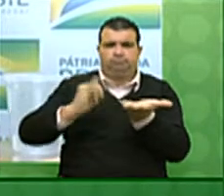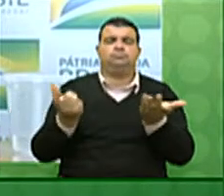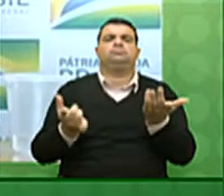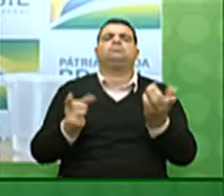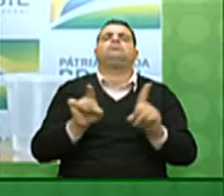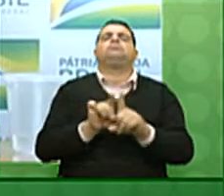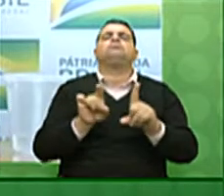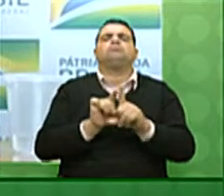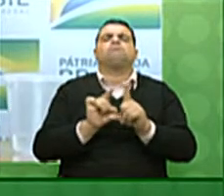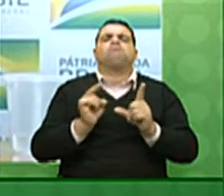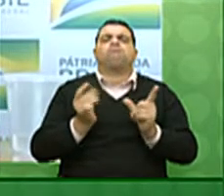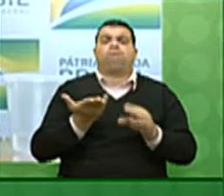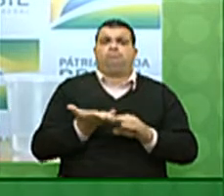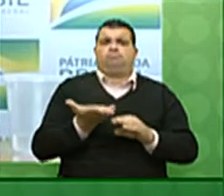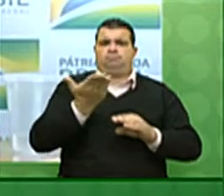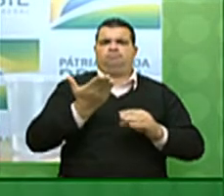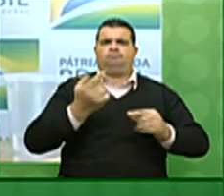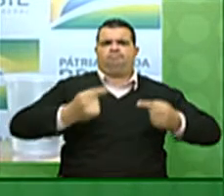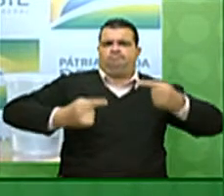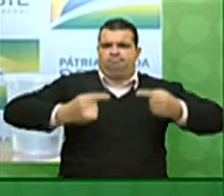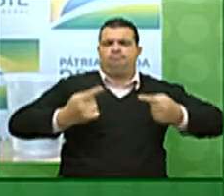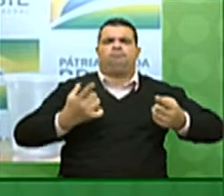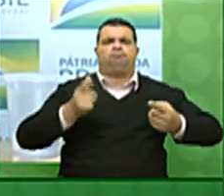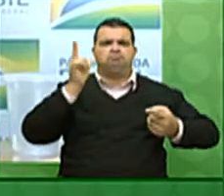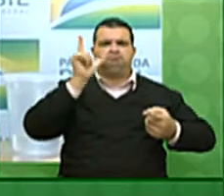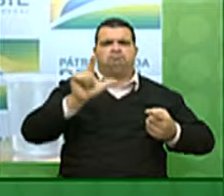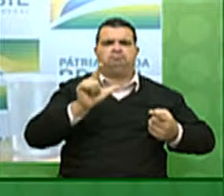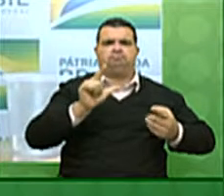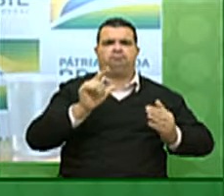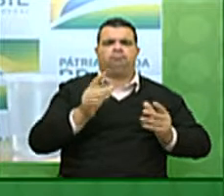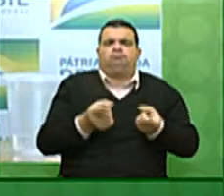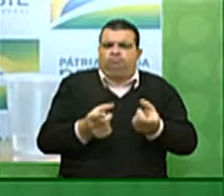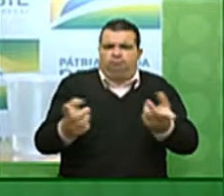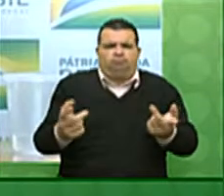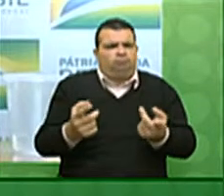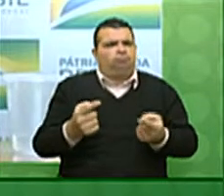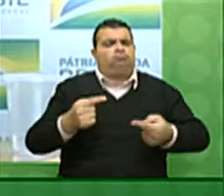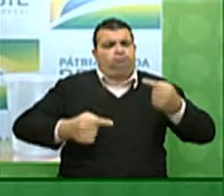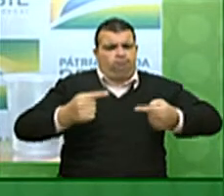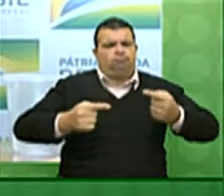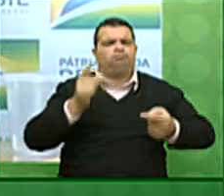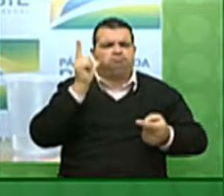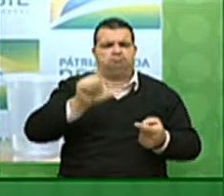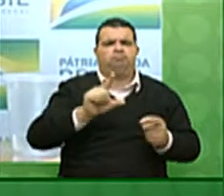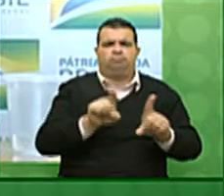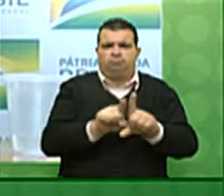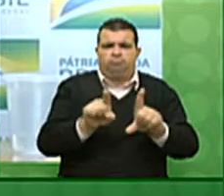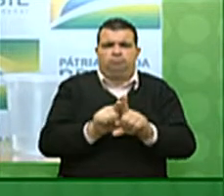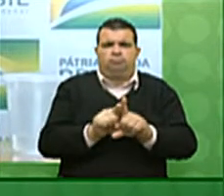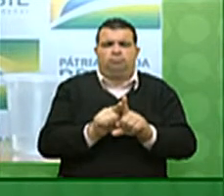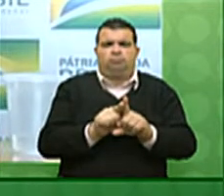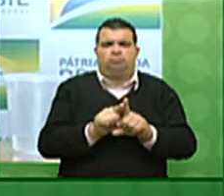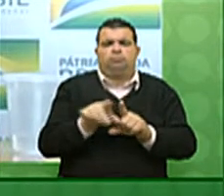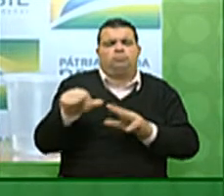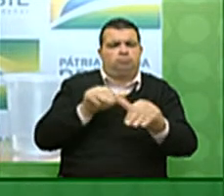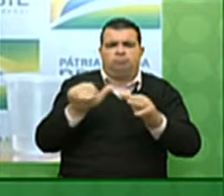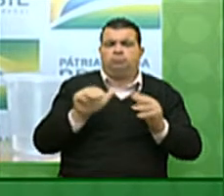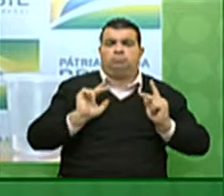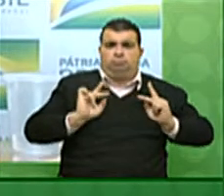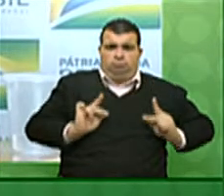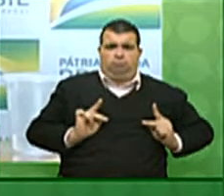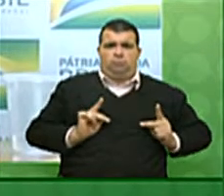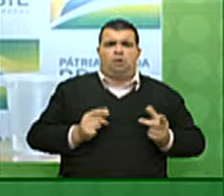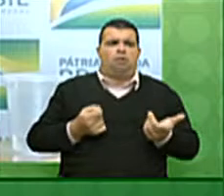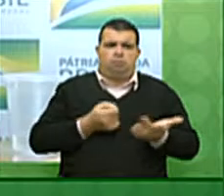aumentar a sua competitividade e a sua produtividade, atrair investimentos e, com certeza,